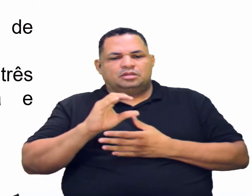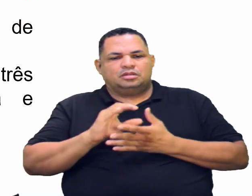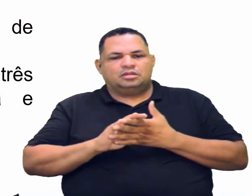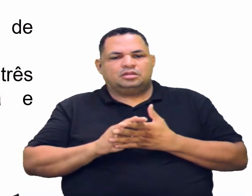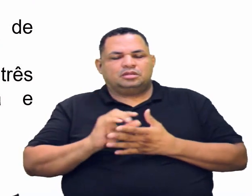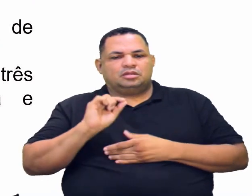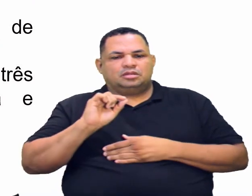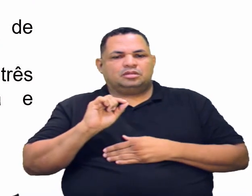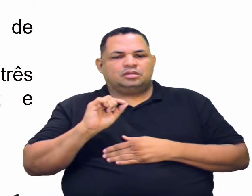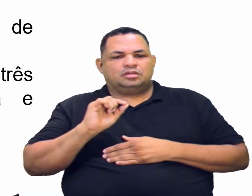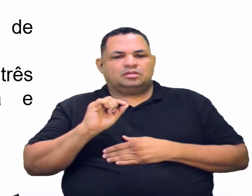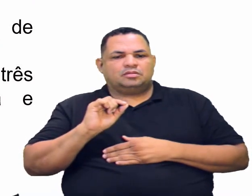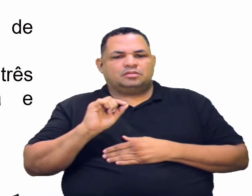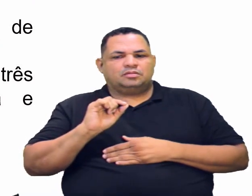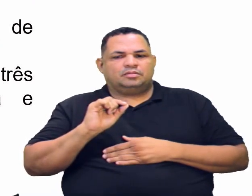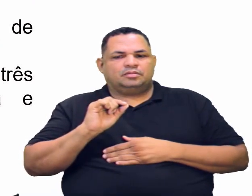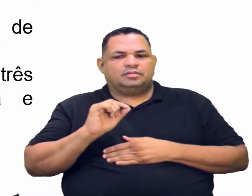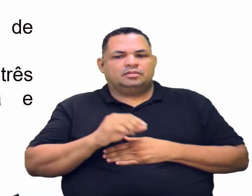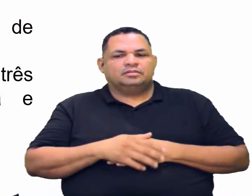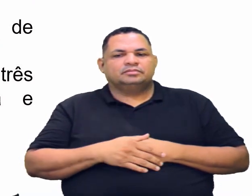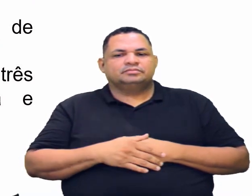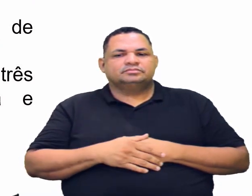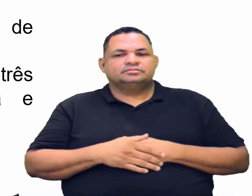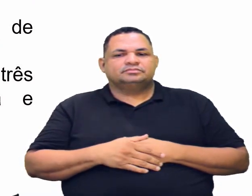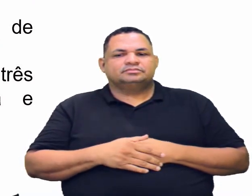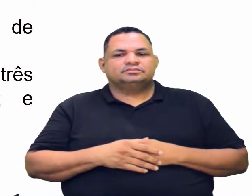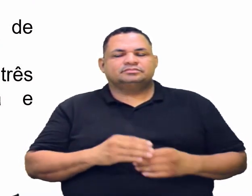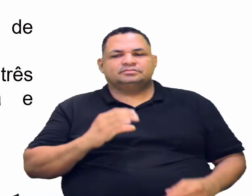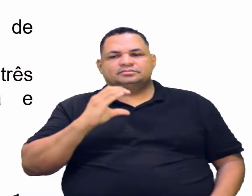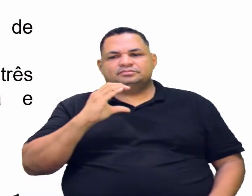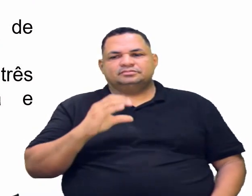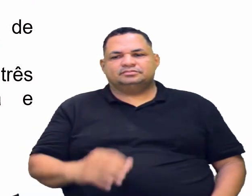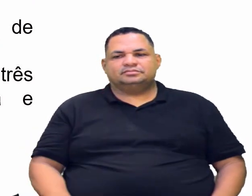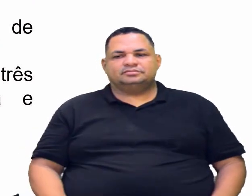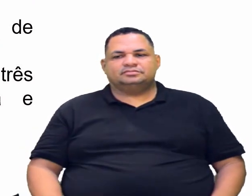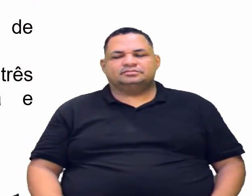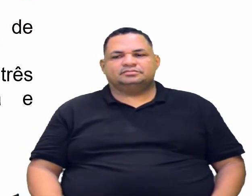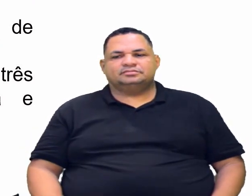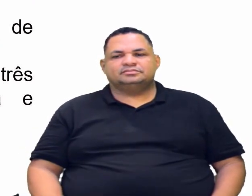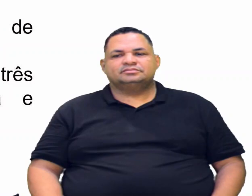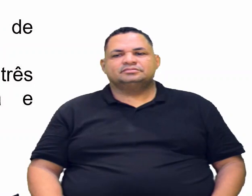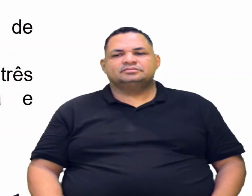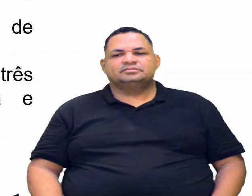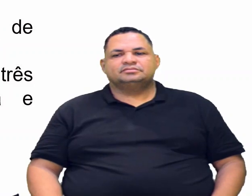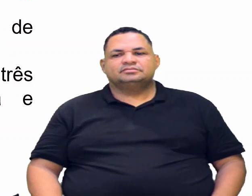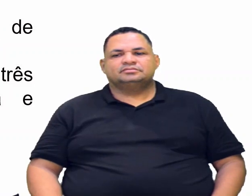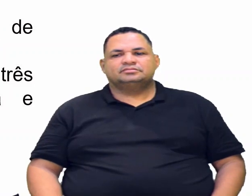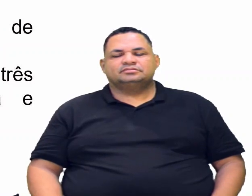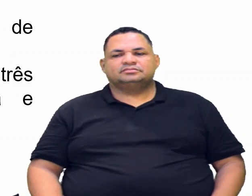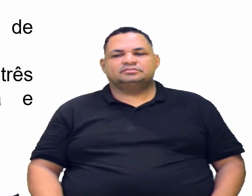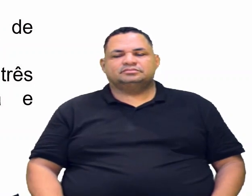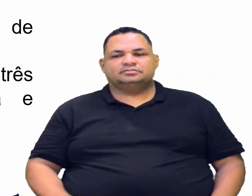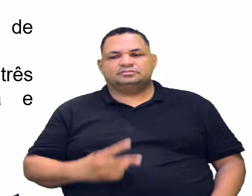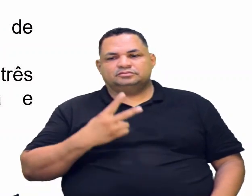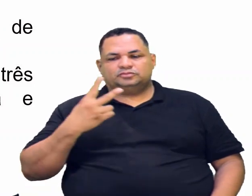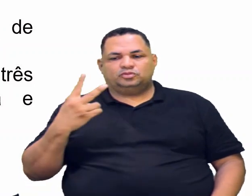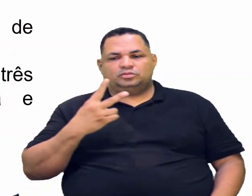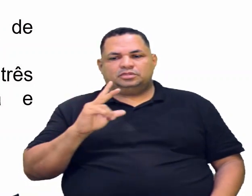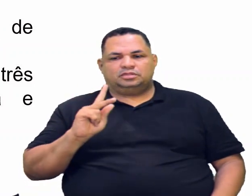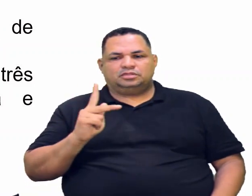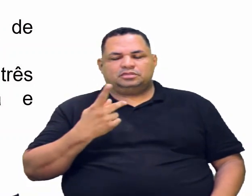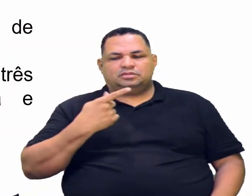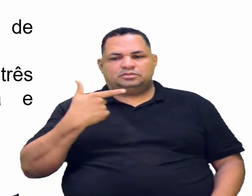carbonila é esse aqui, licença, vai ser bem em cima da tua cabeça. É esse aqui, ó. Isso aqui é uma carbonila, duplo oxigênio, é